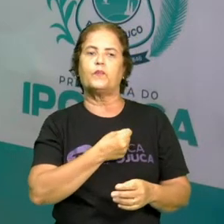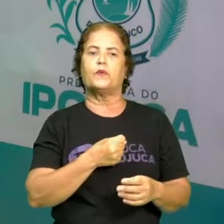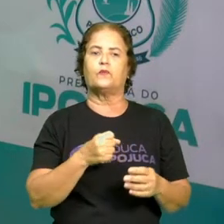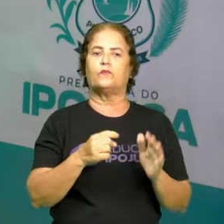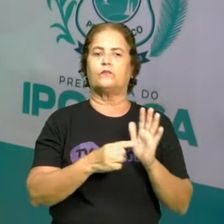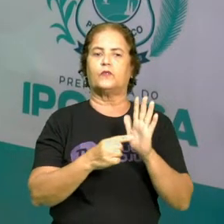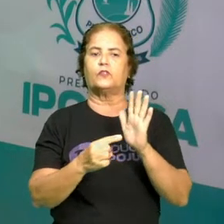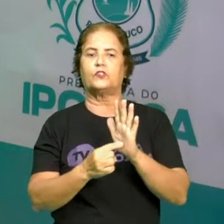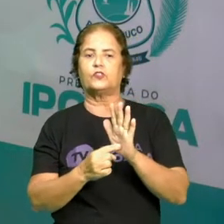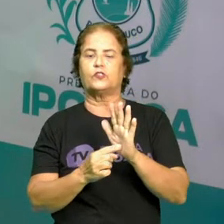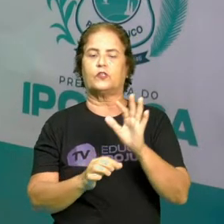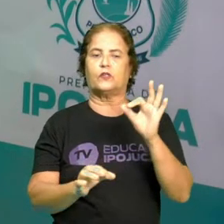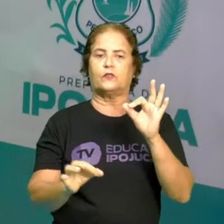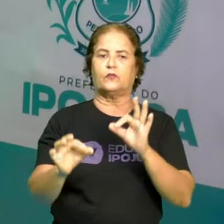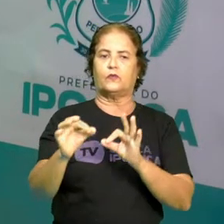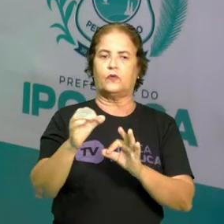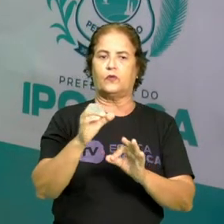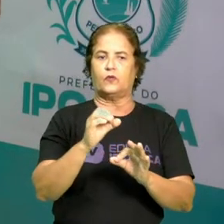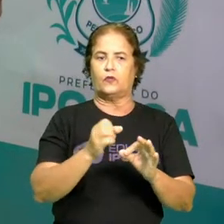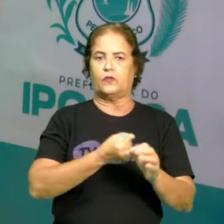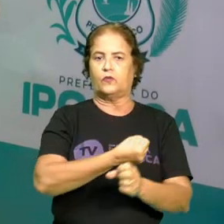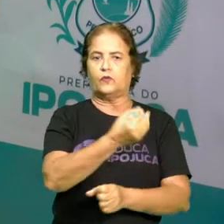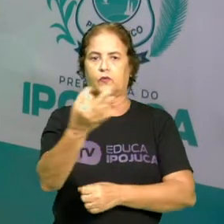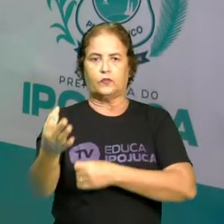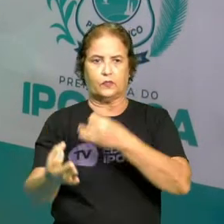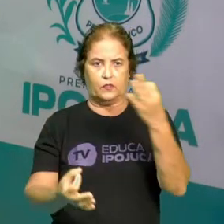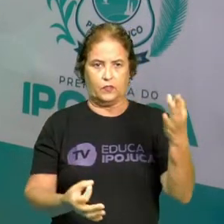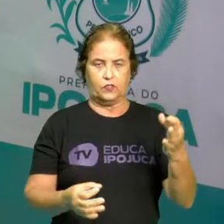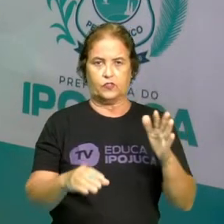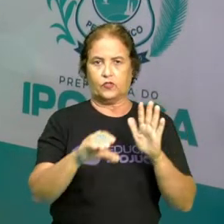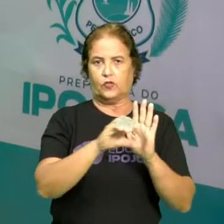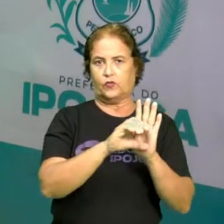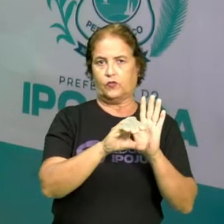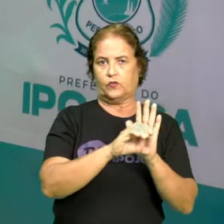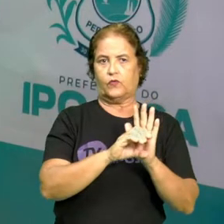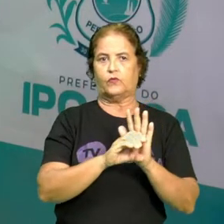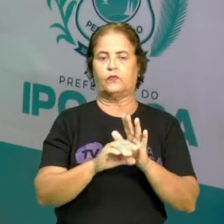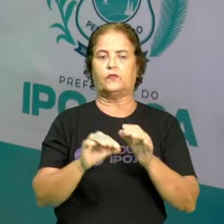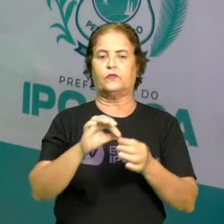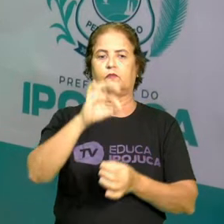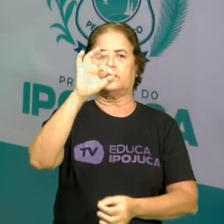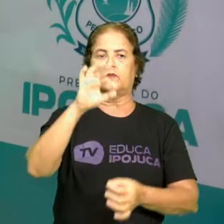ordem, em código, em medidas em nosso dia a dia, em diversas situações.